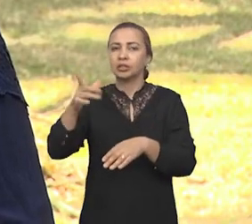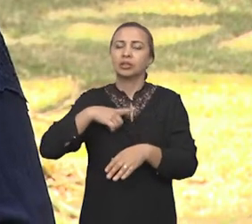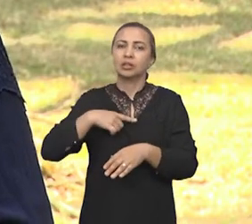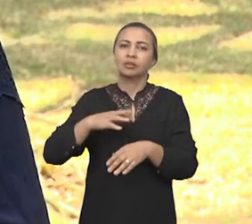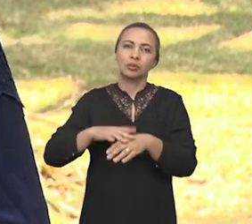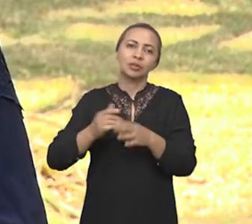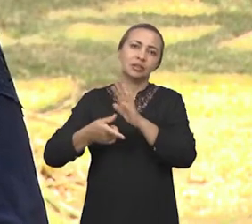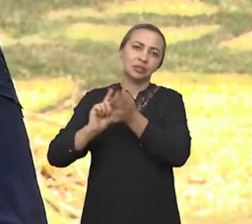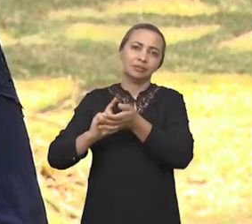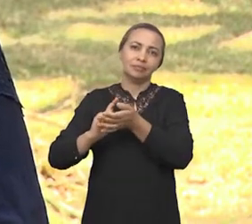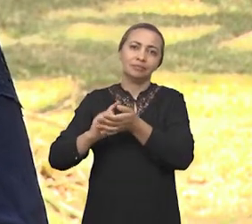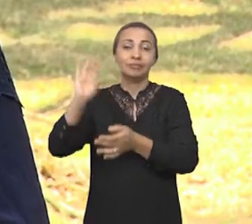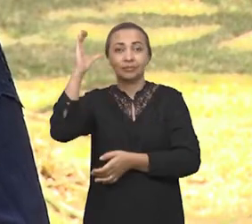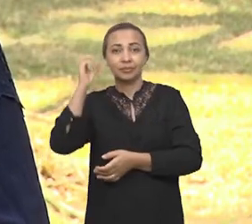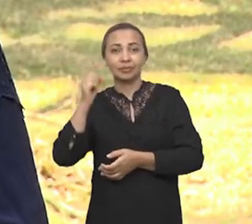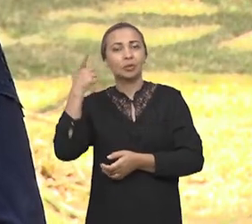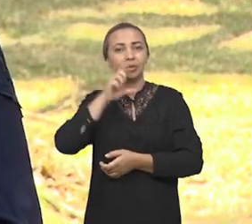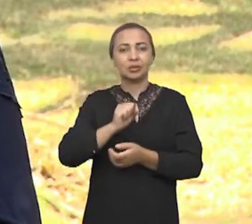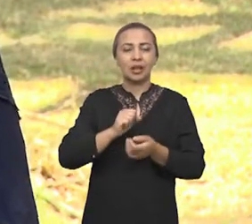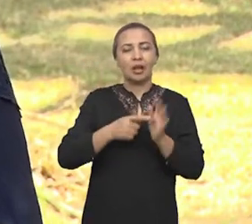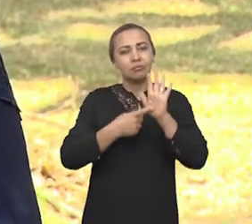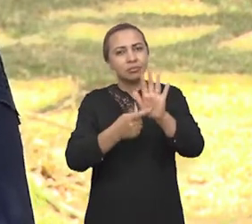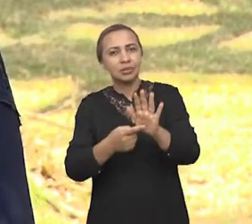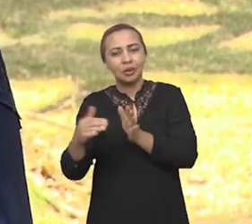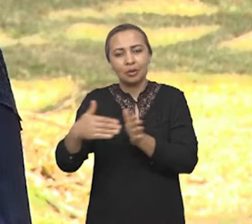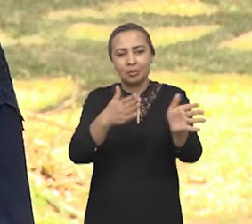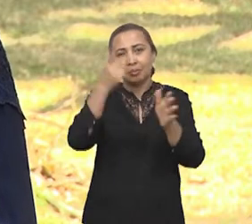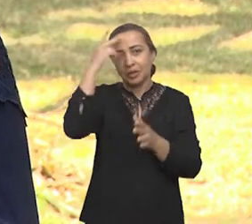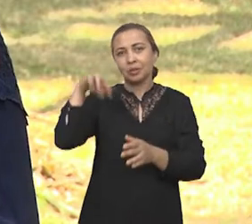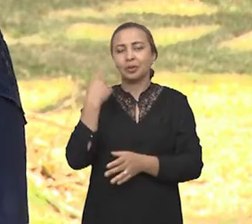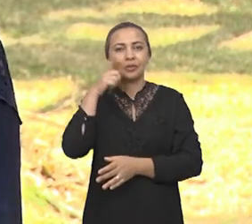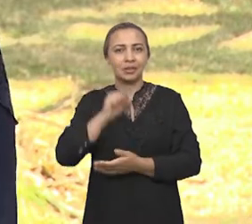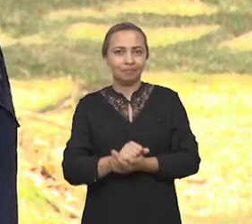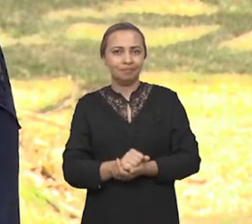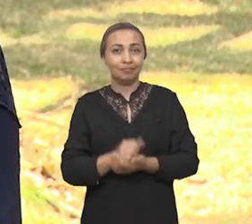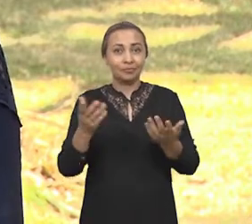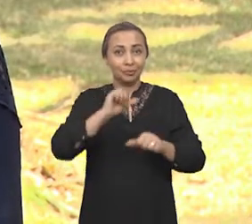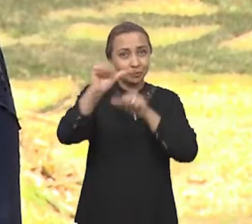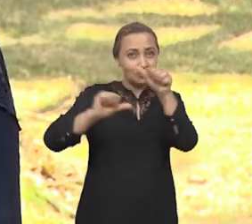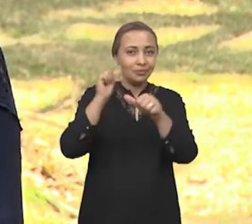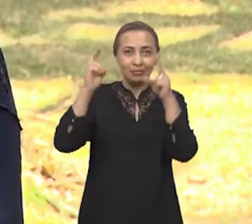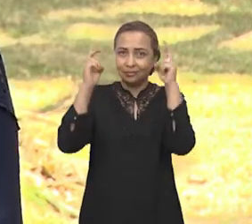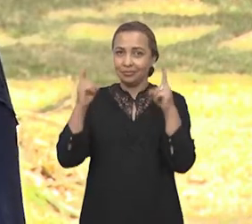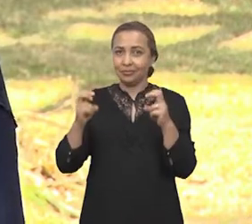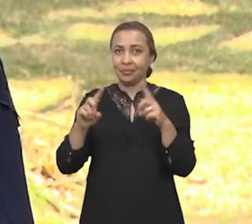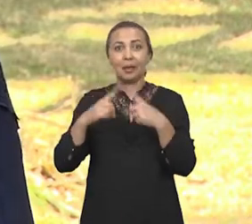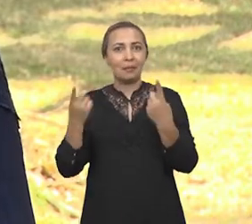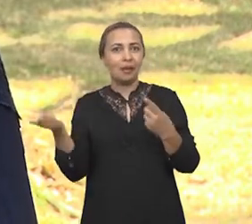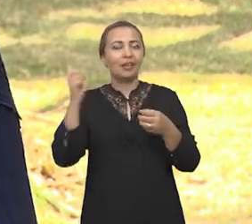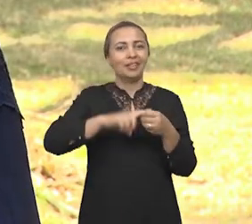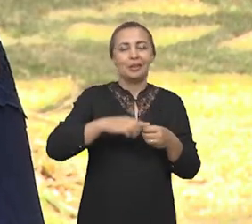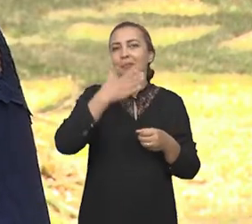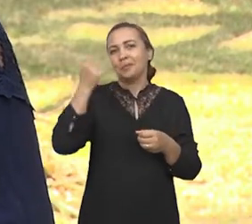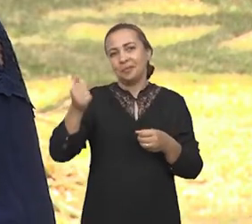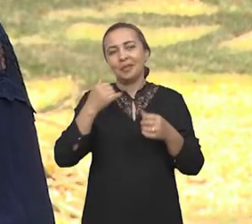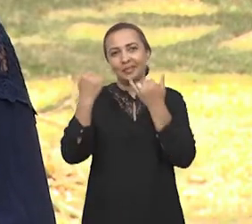vírus. E a ciência consegue mostrar o caminho para vencermos essa situação. Agora mudando de assunto, mas trazendo mais boas